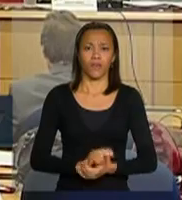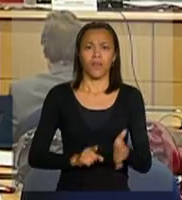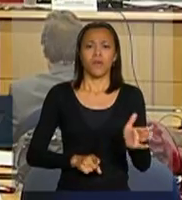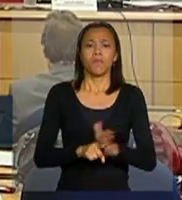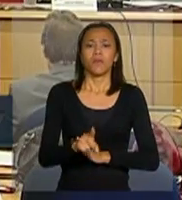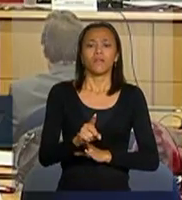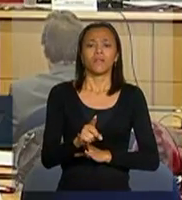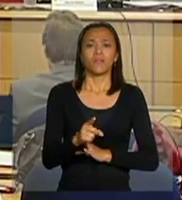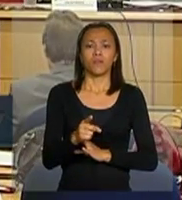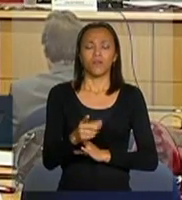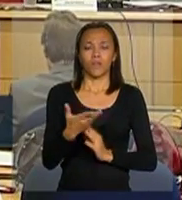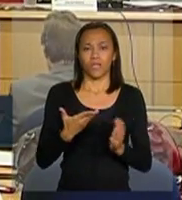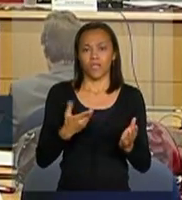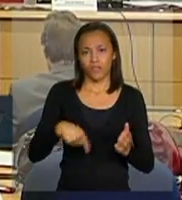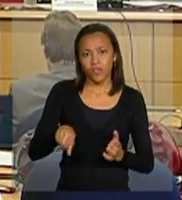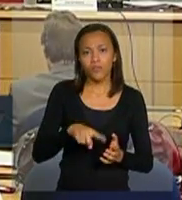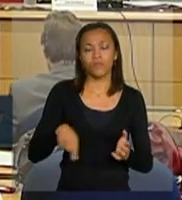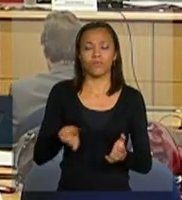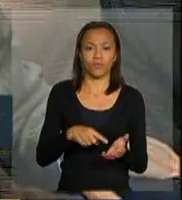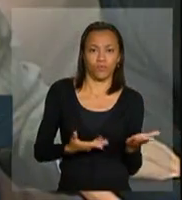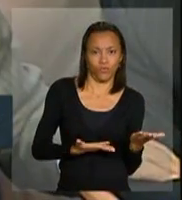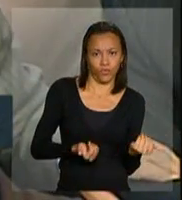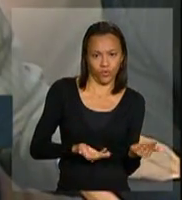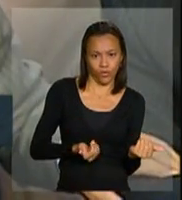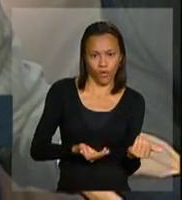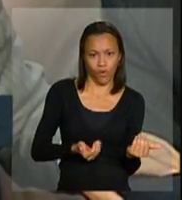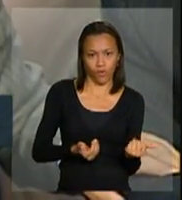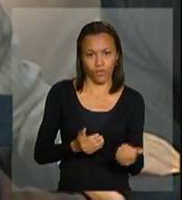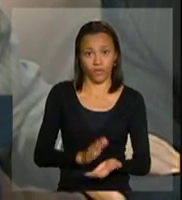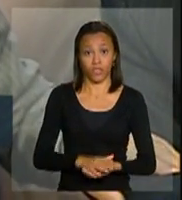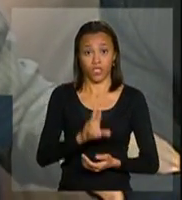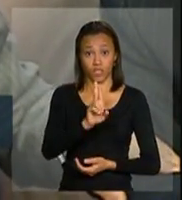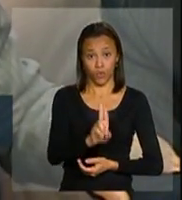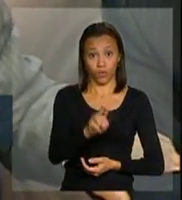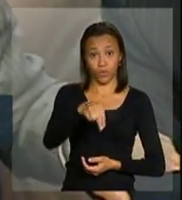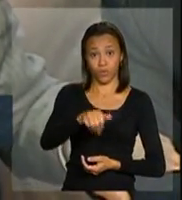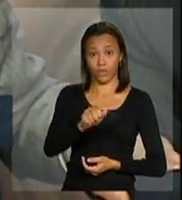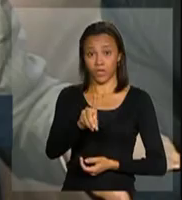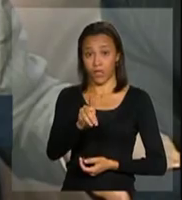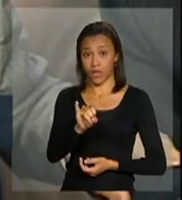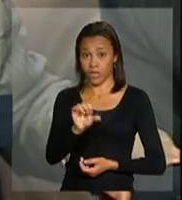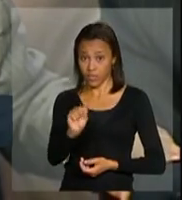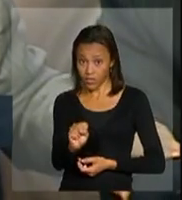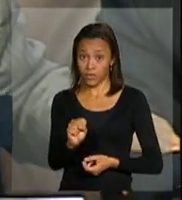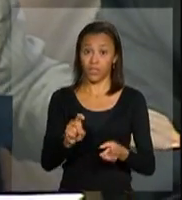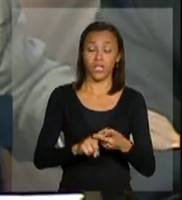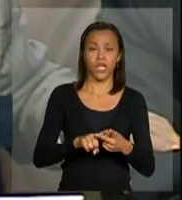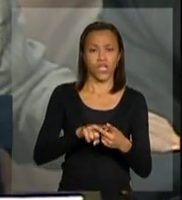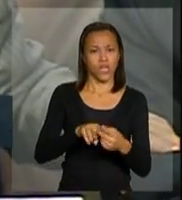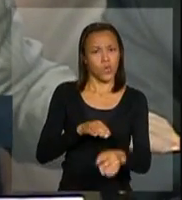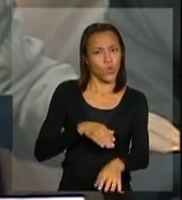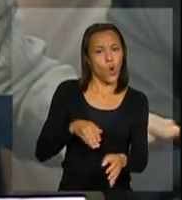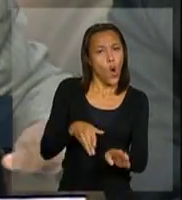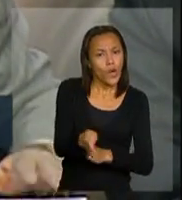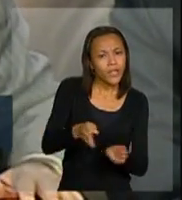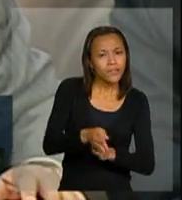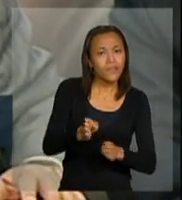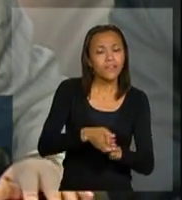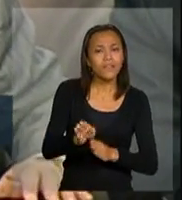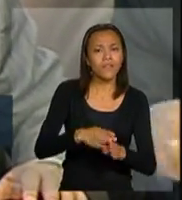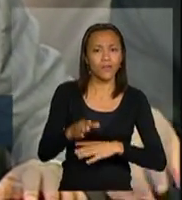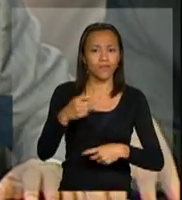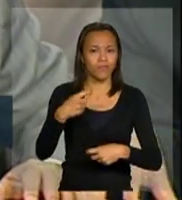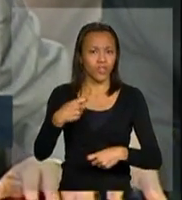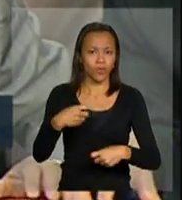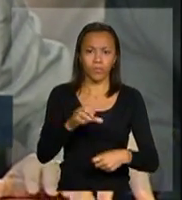gostaria de acrescentar, ministro, um ponto que para o Unesco e o NAD são fundamentais. Educação sexual na escola. Realmente, o